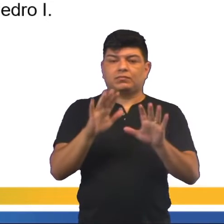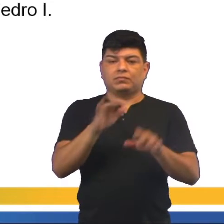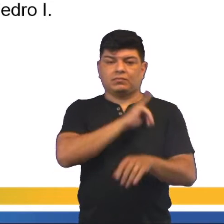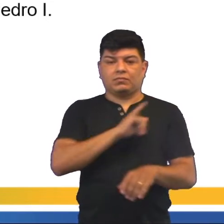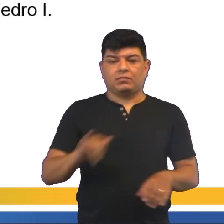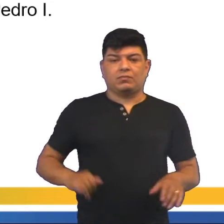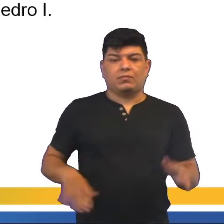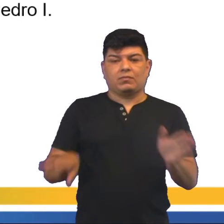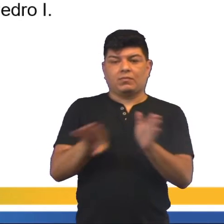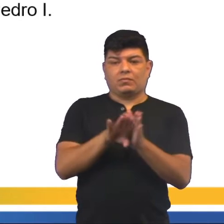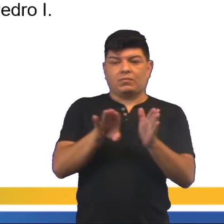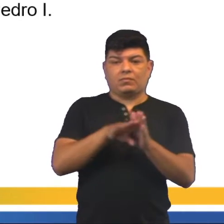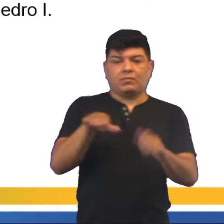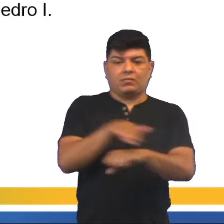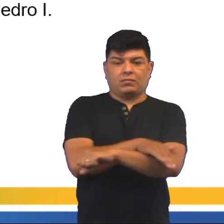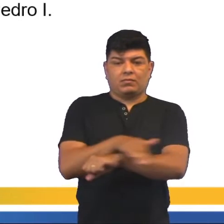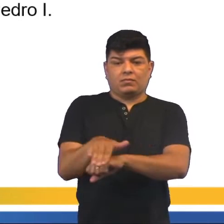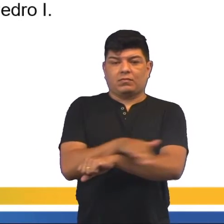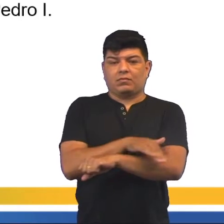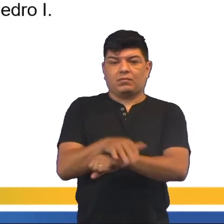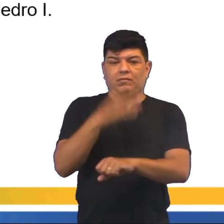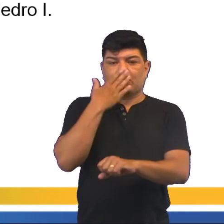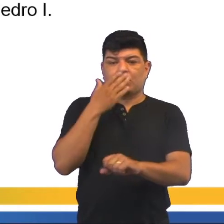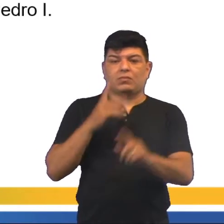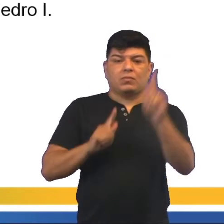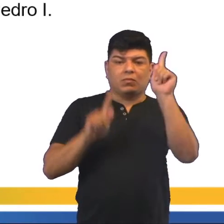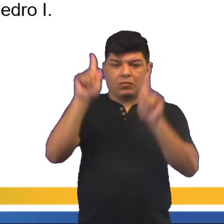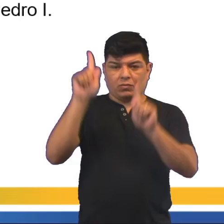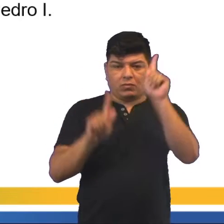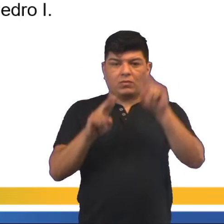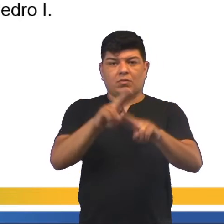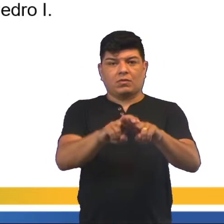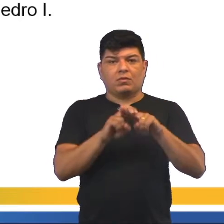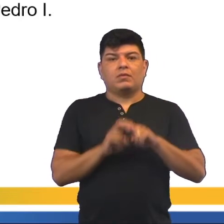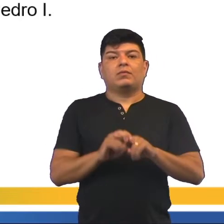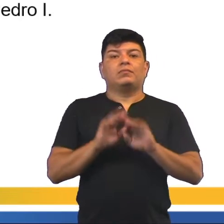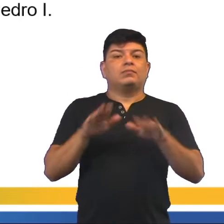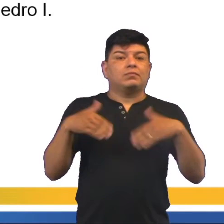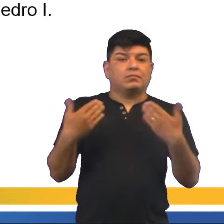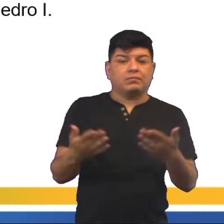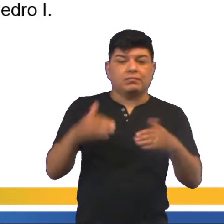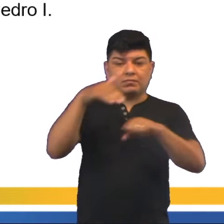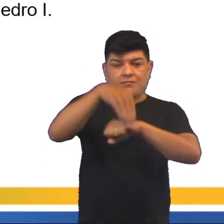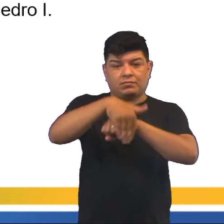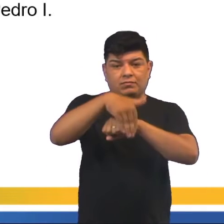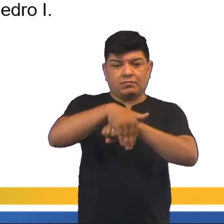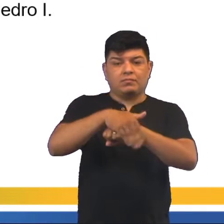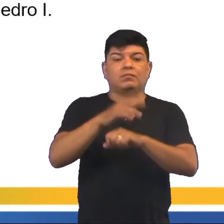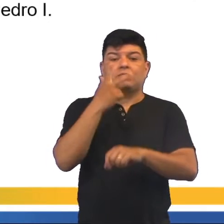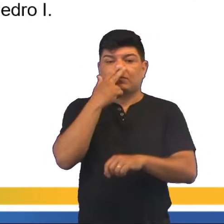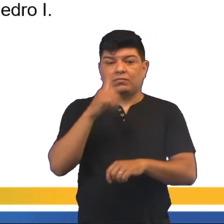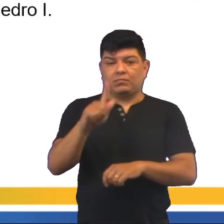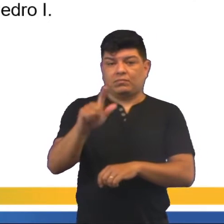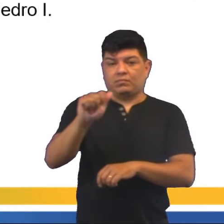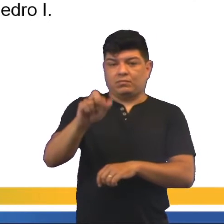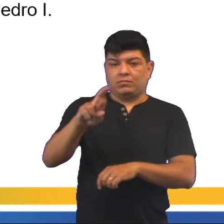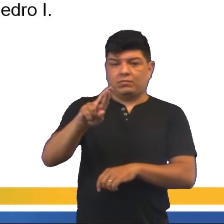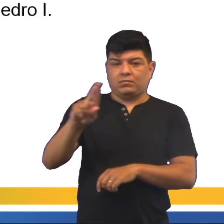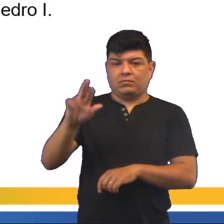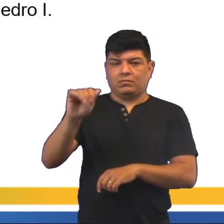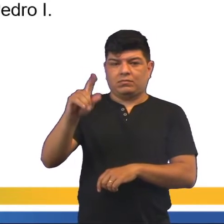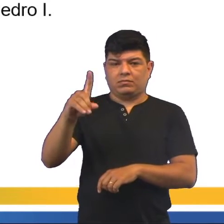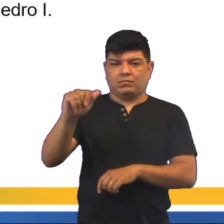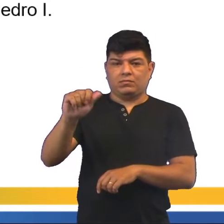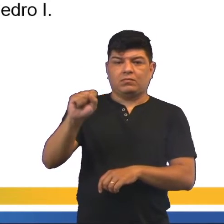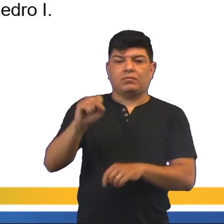o imperador chegava às ruas, né? Sob formas de protesto. Uma delas foi a Noite das Garrafadas, né? Ocorrida de 13